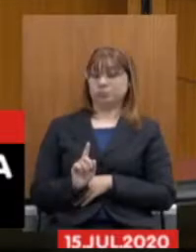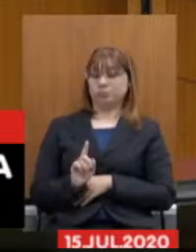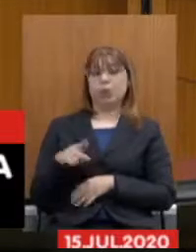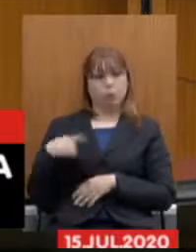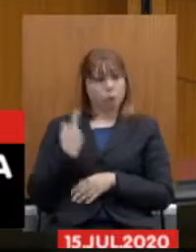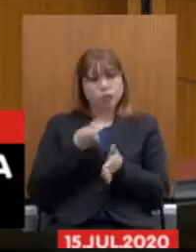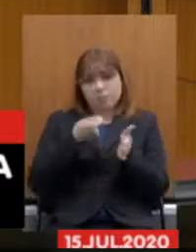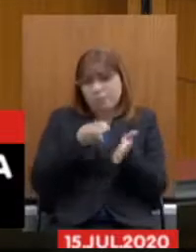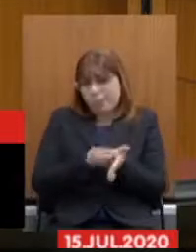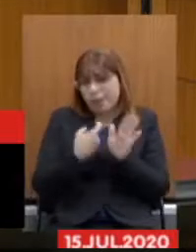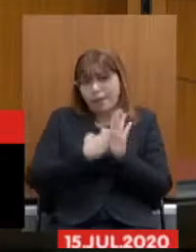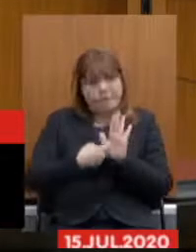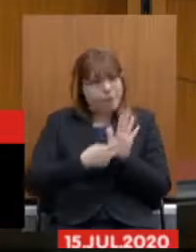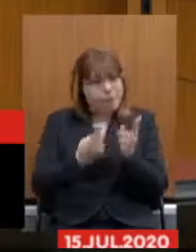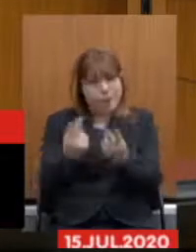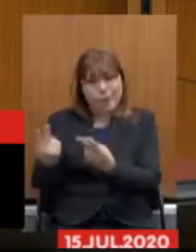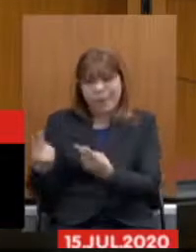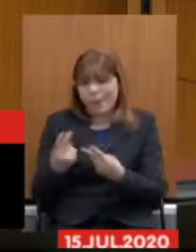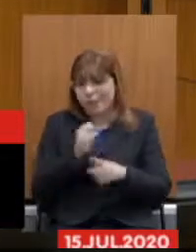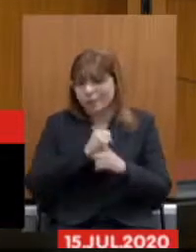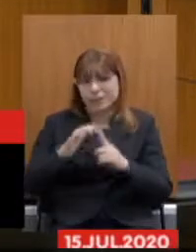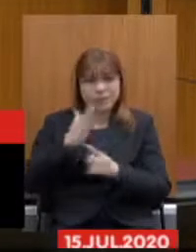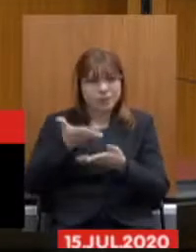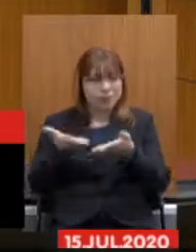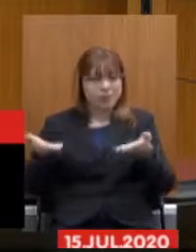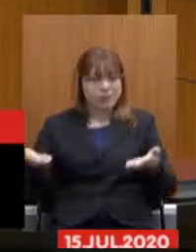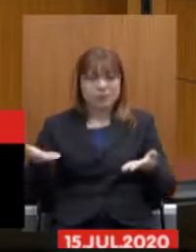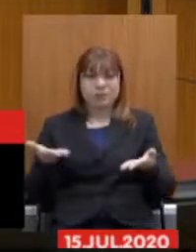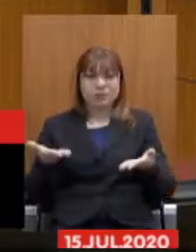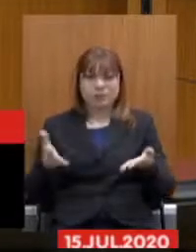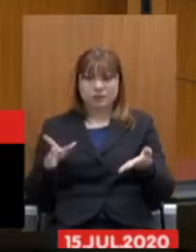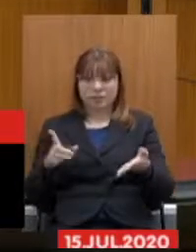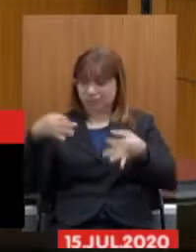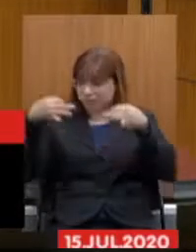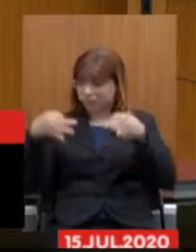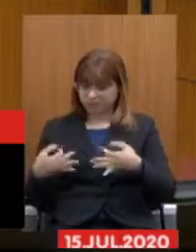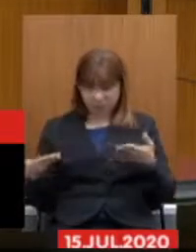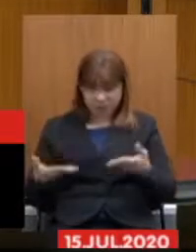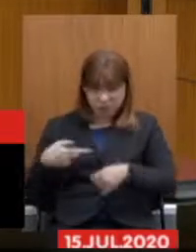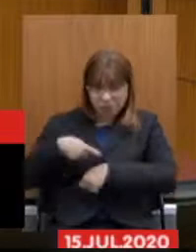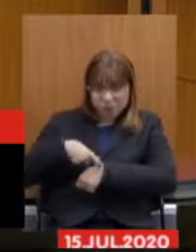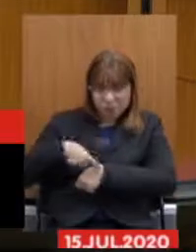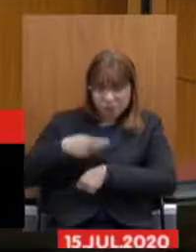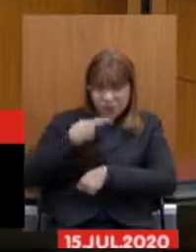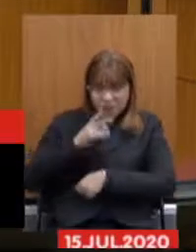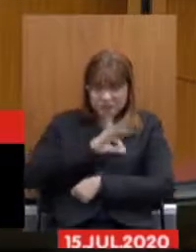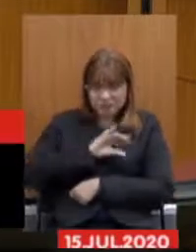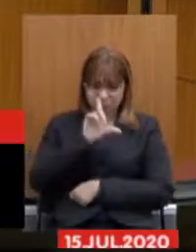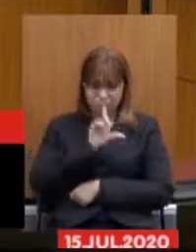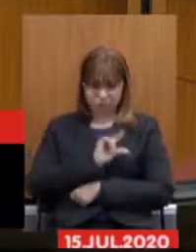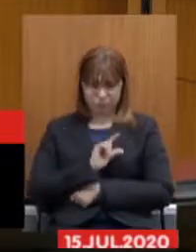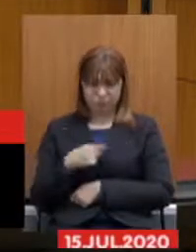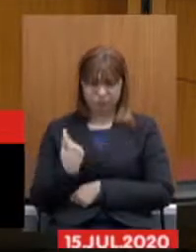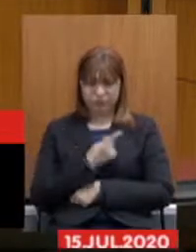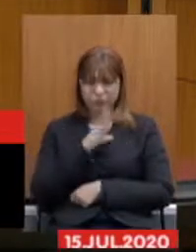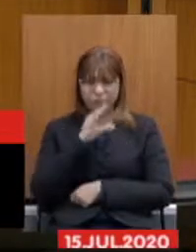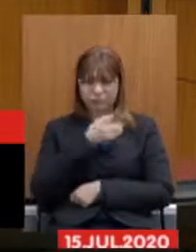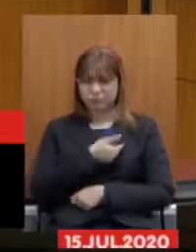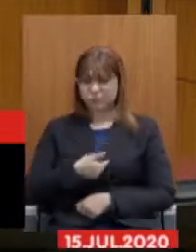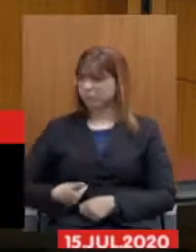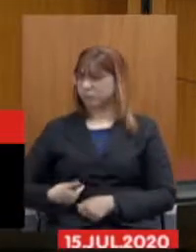qualquer outro cidadão. E não é justo nesse momento a gente falar em redução de salário para os servidores.